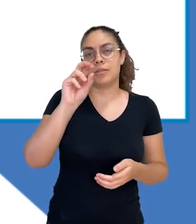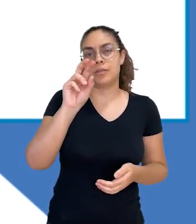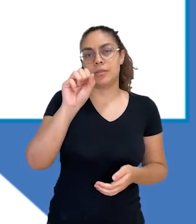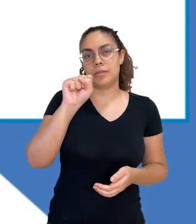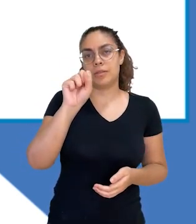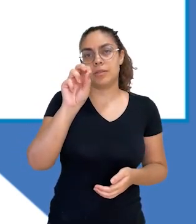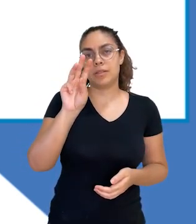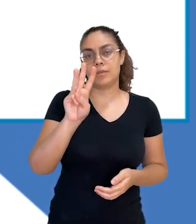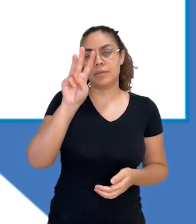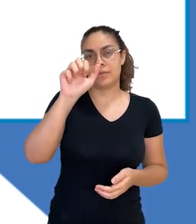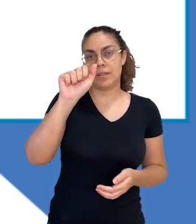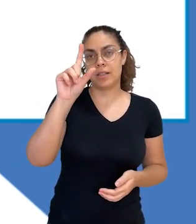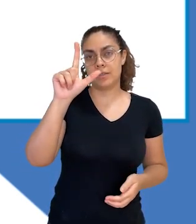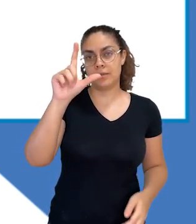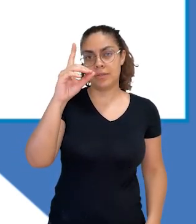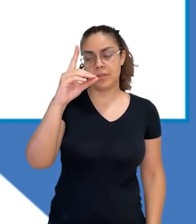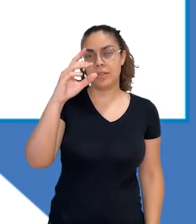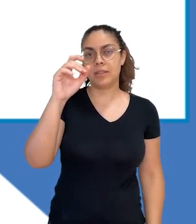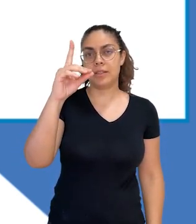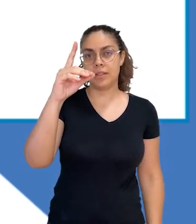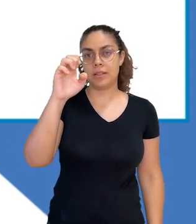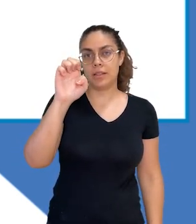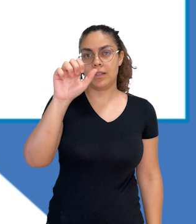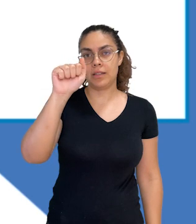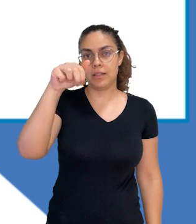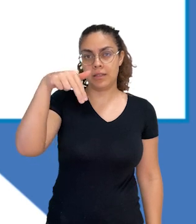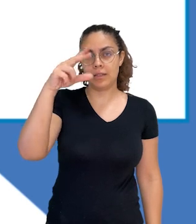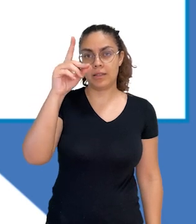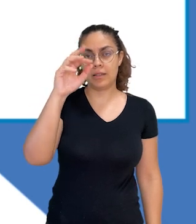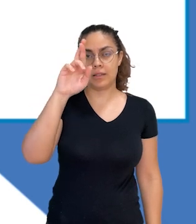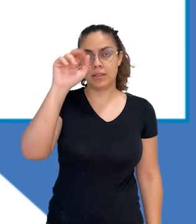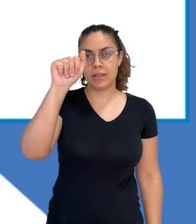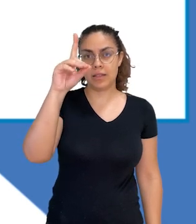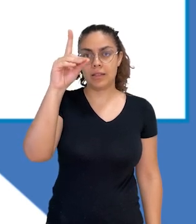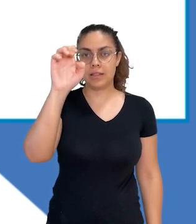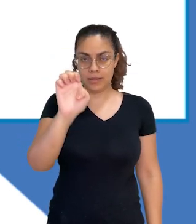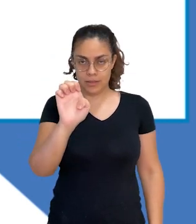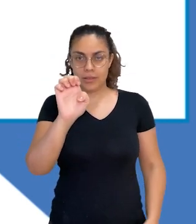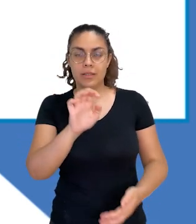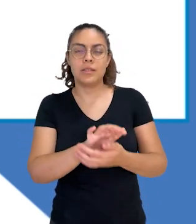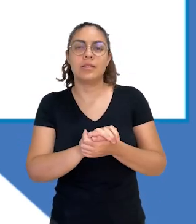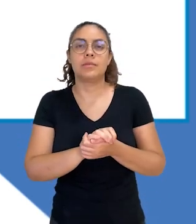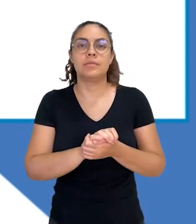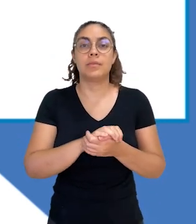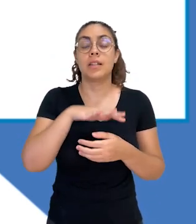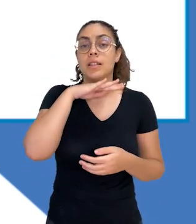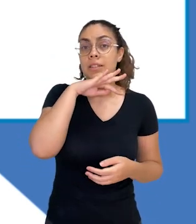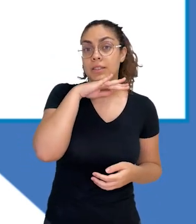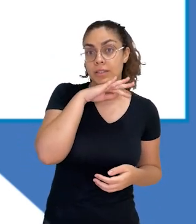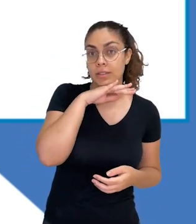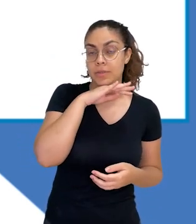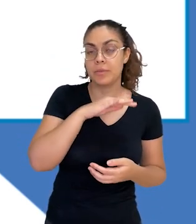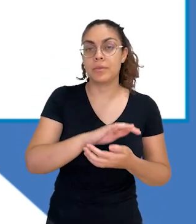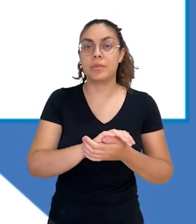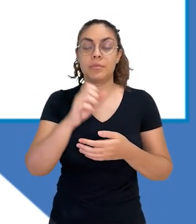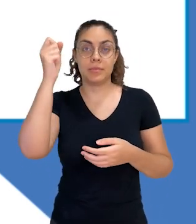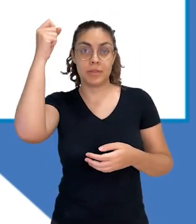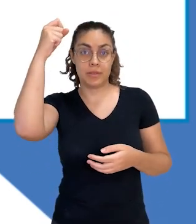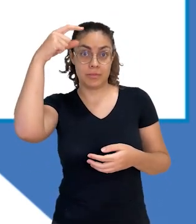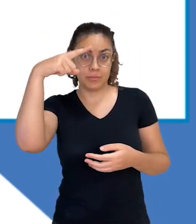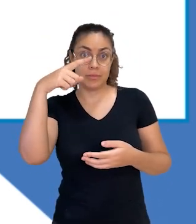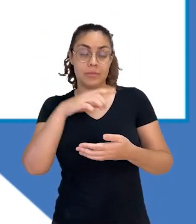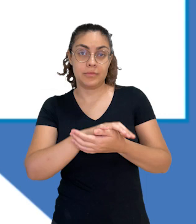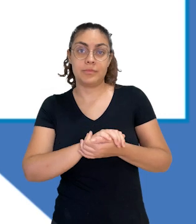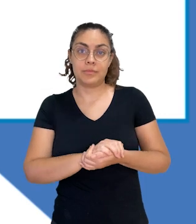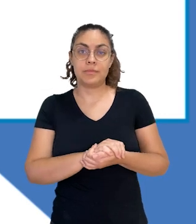literatura, né? Quando o português chegou debaixo de uma bruta chuva, festiu o índio. Que pena, fosse rolanha de sol, o índio tinha